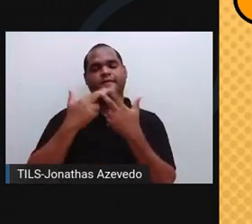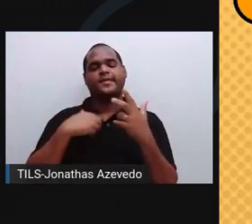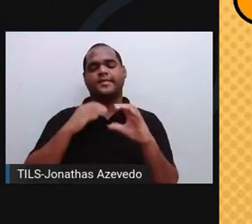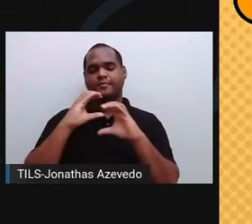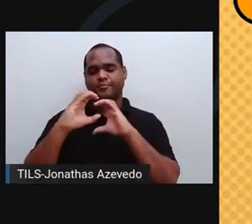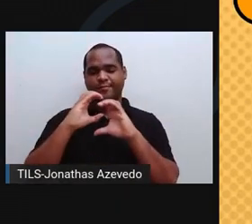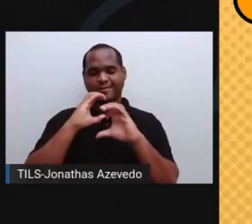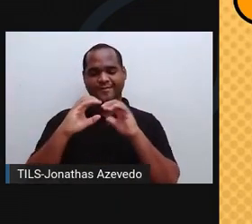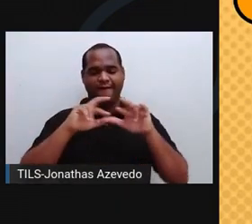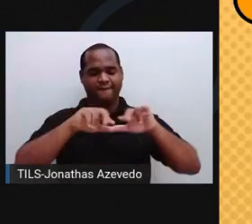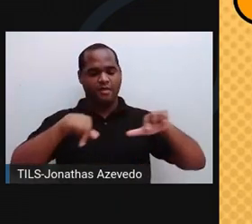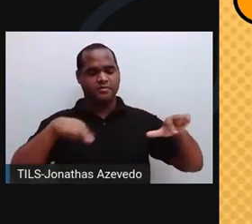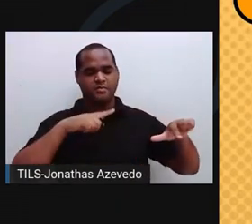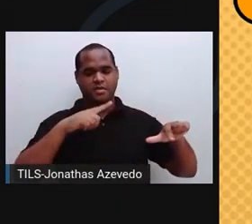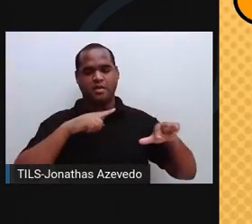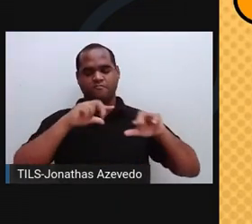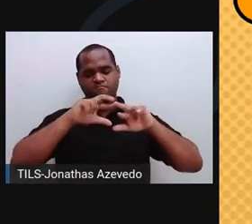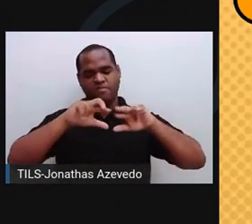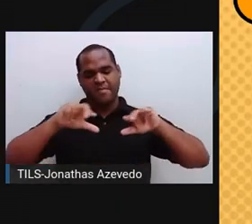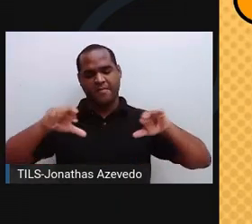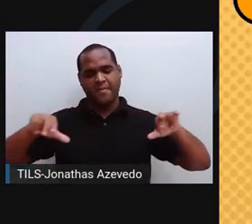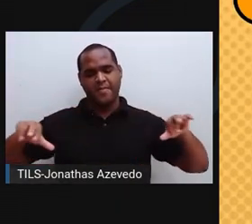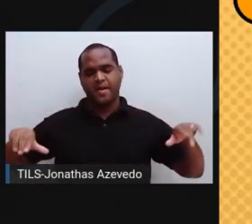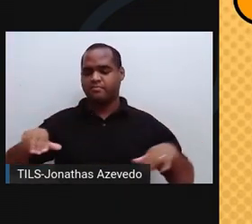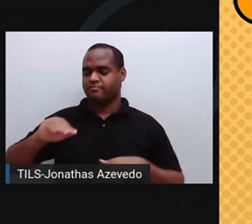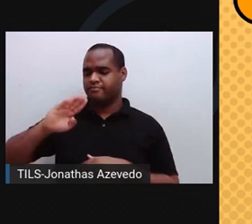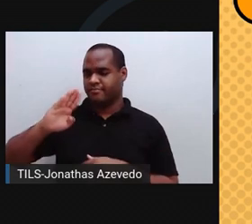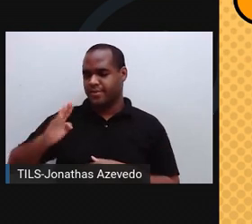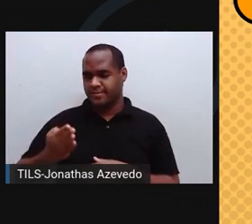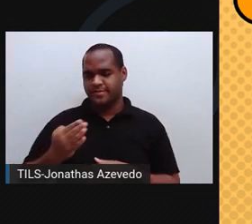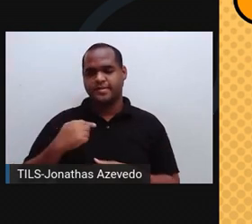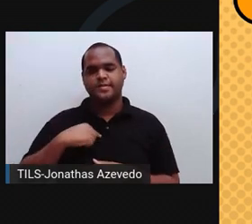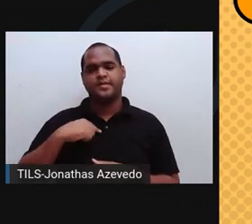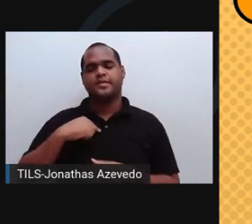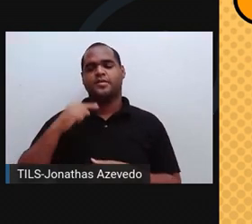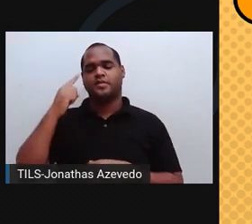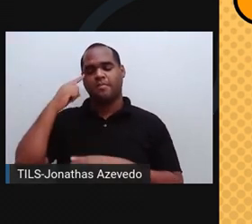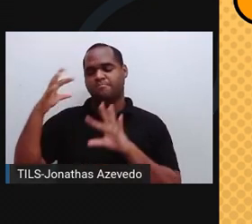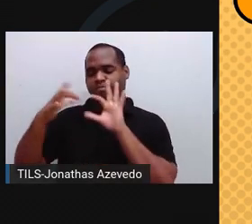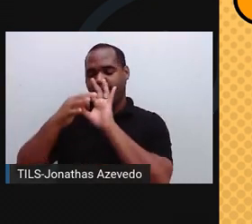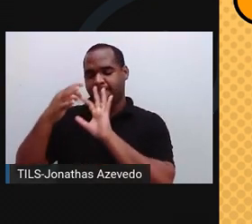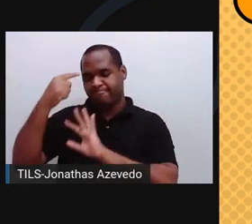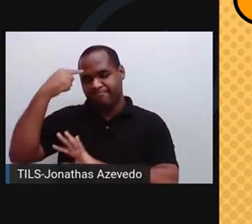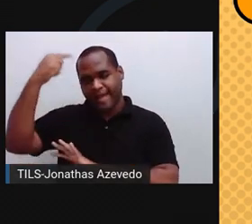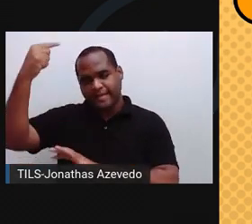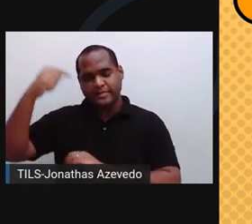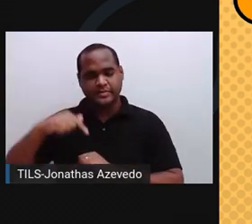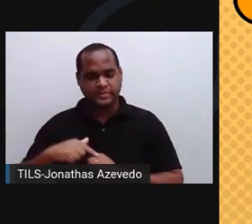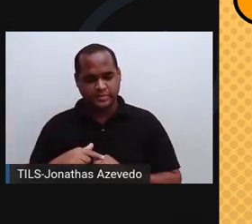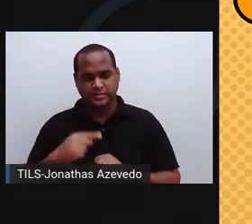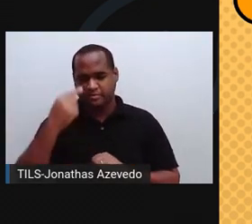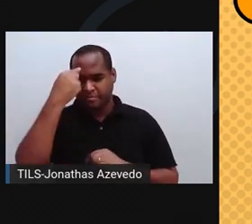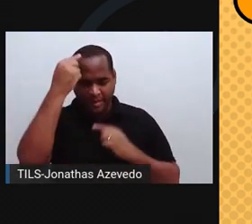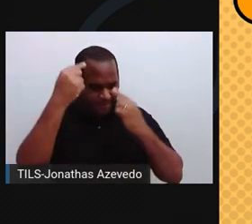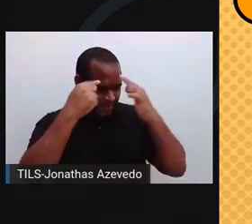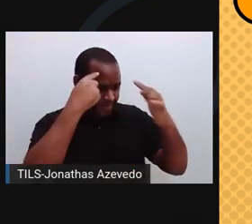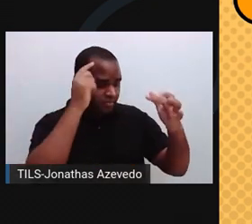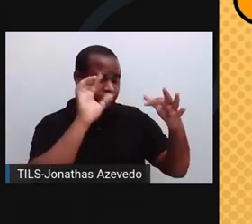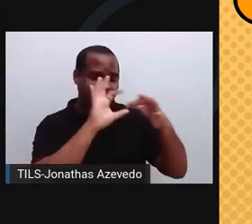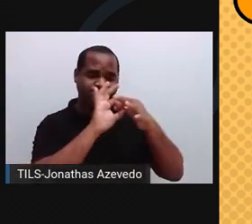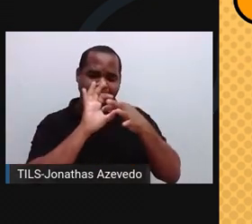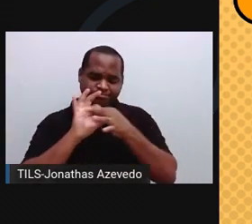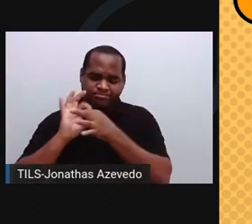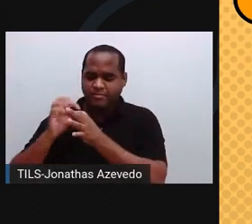nervosas. A sinapse. Sinais são passados de um neurônio pré-sináptico para um